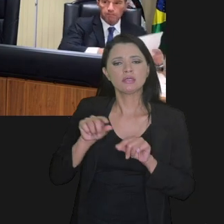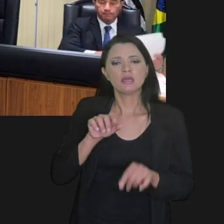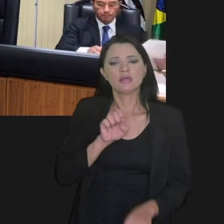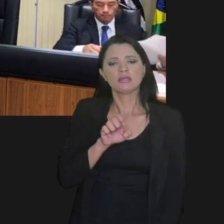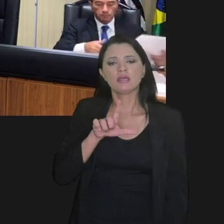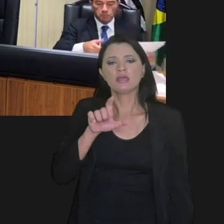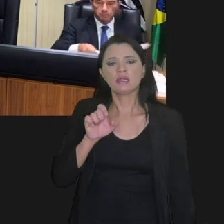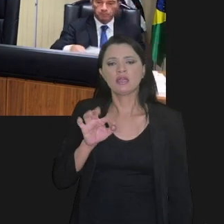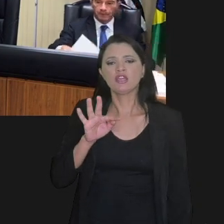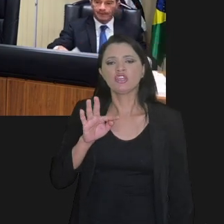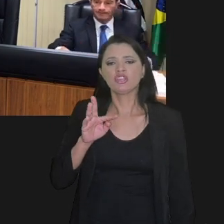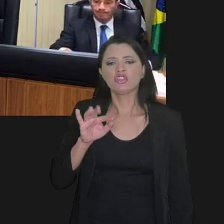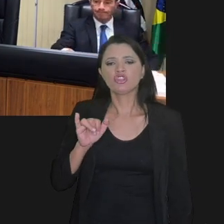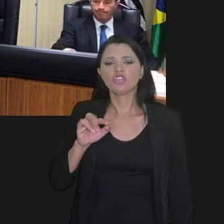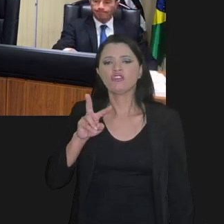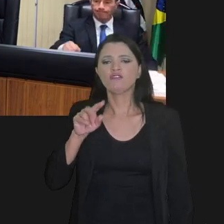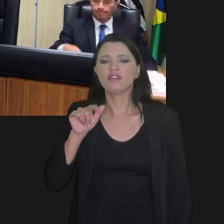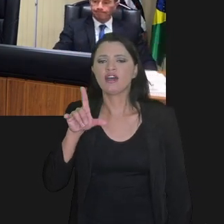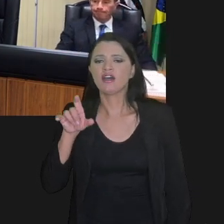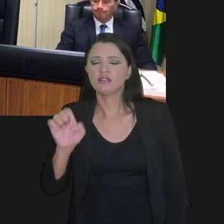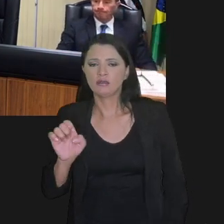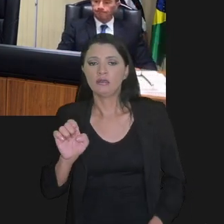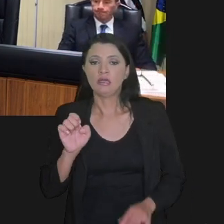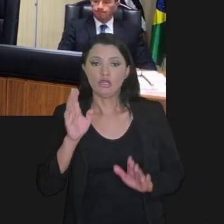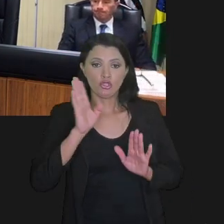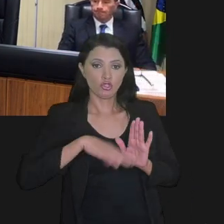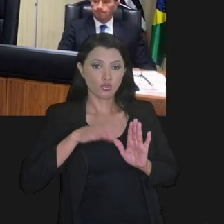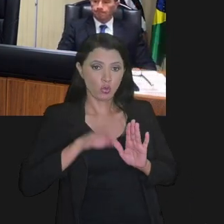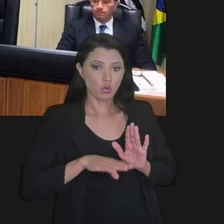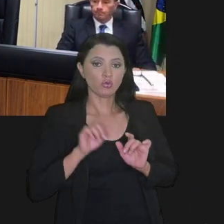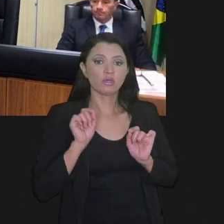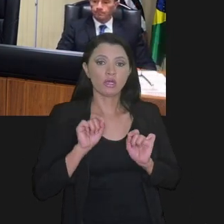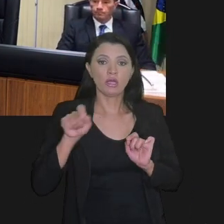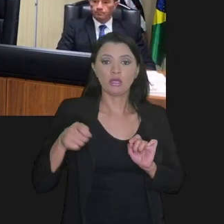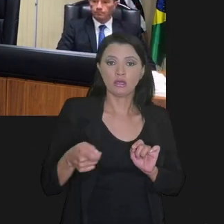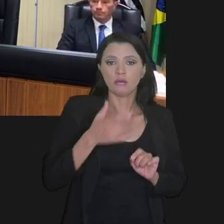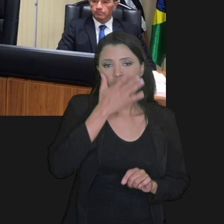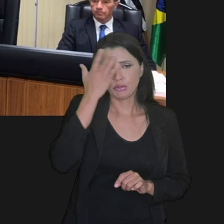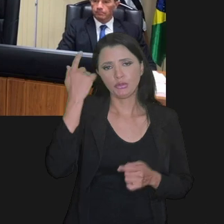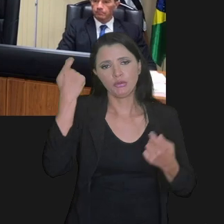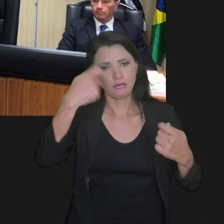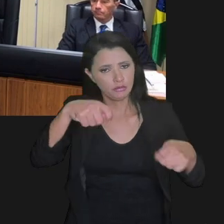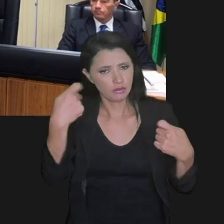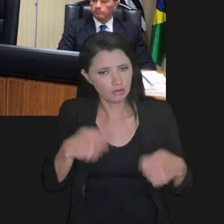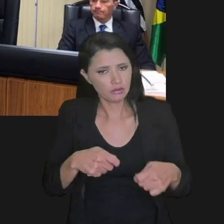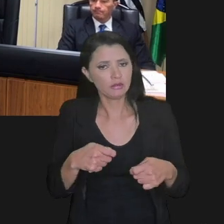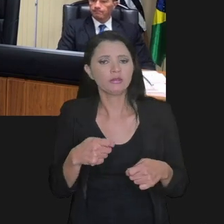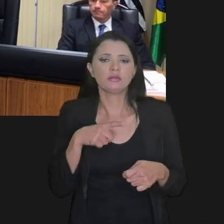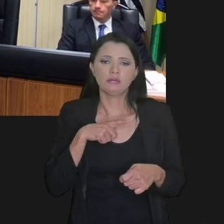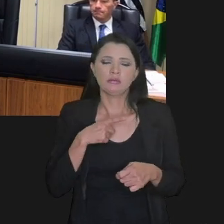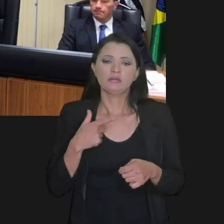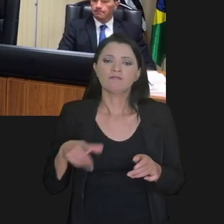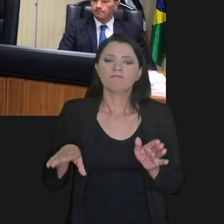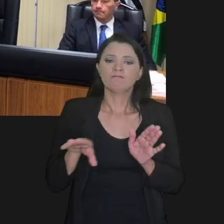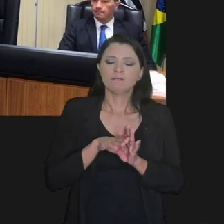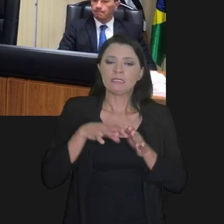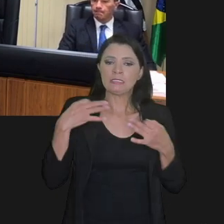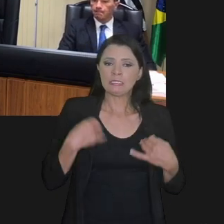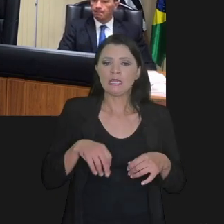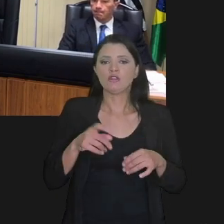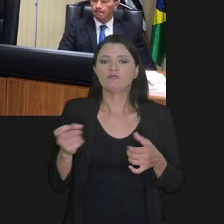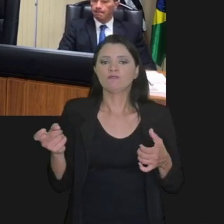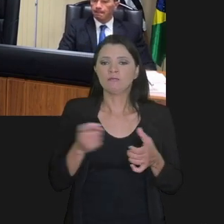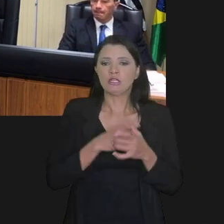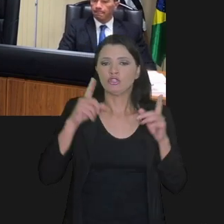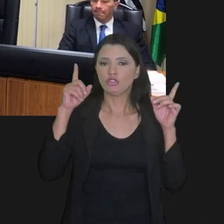premissa é a seletividade. Só tem desconto quem precisa de desconto para chegar à conformidade fiscal